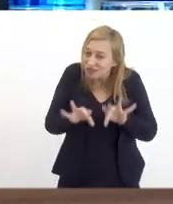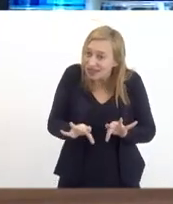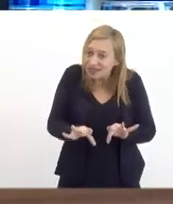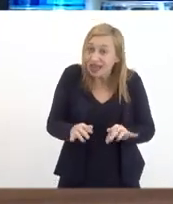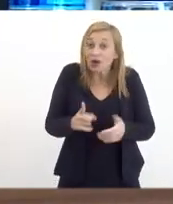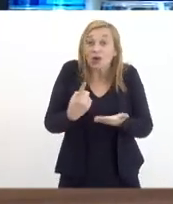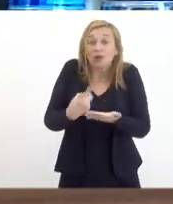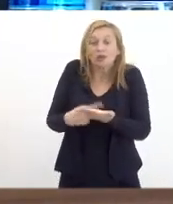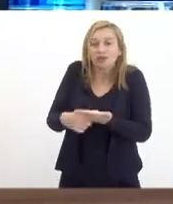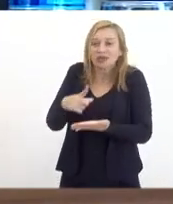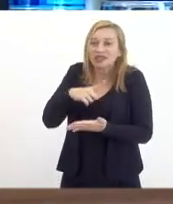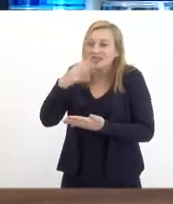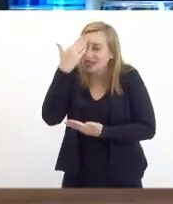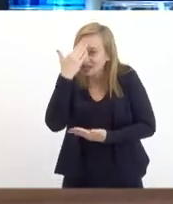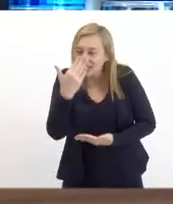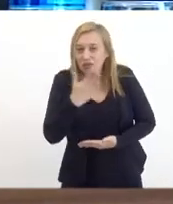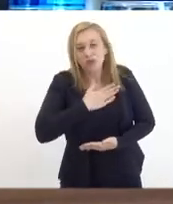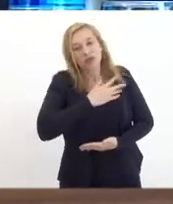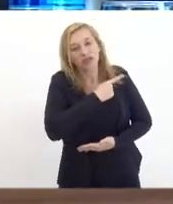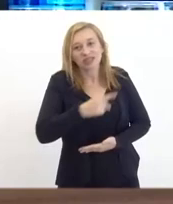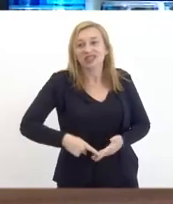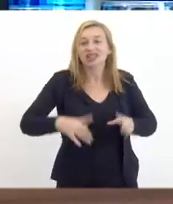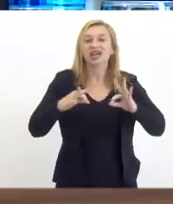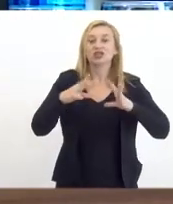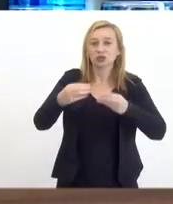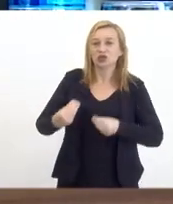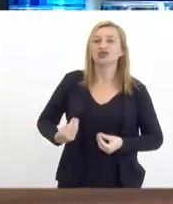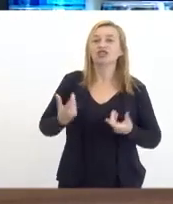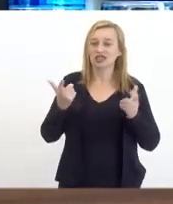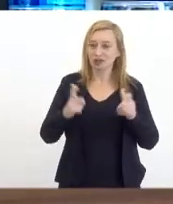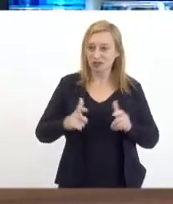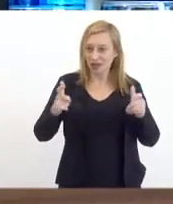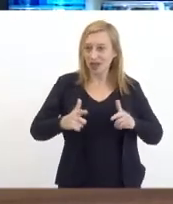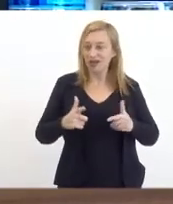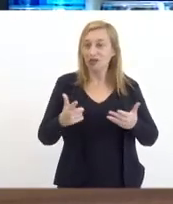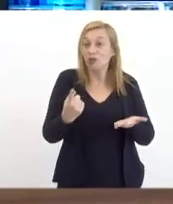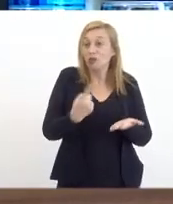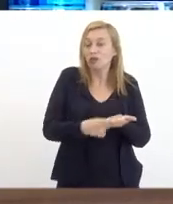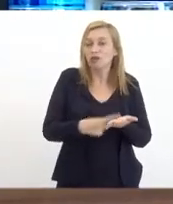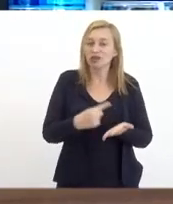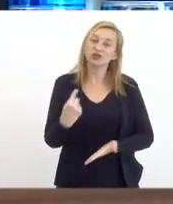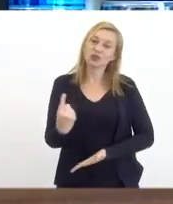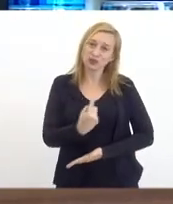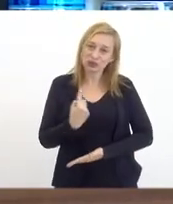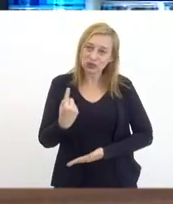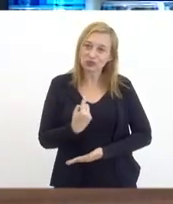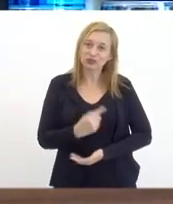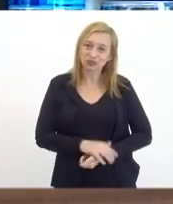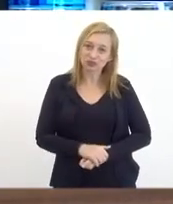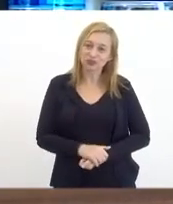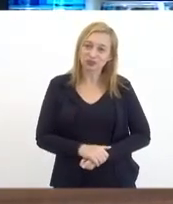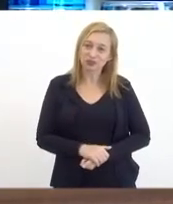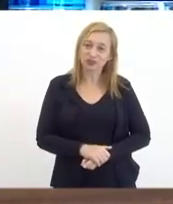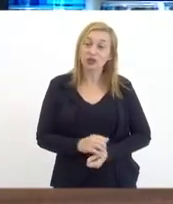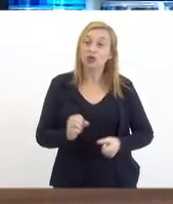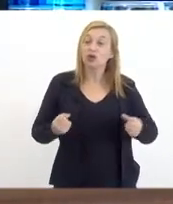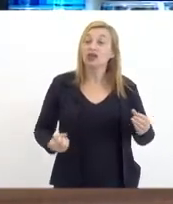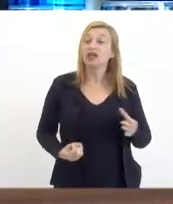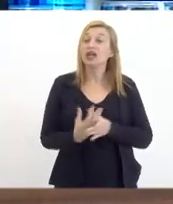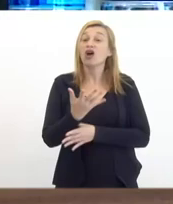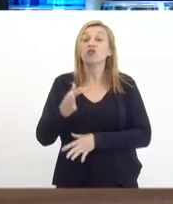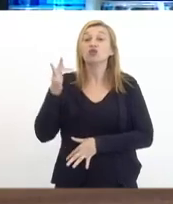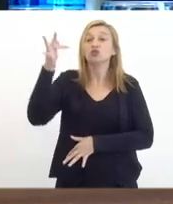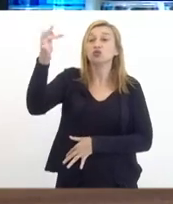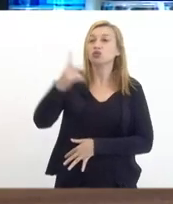um compromisso agradecer ao meu presidente a todos aqui que estão presentes dizer que esse compromisso é nosso dever de construirmos um futuro